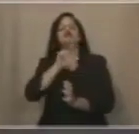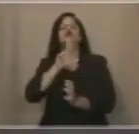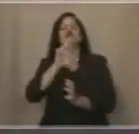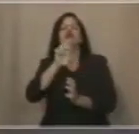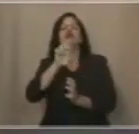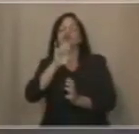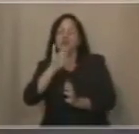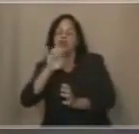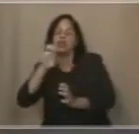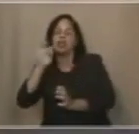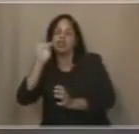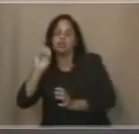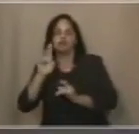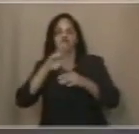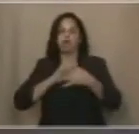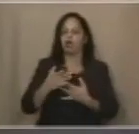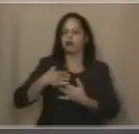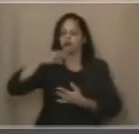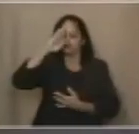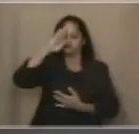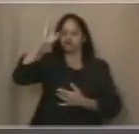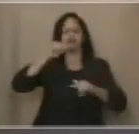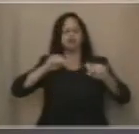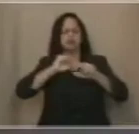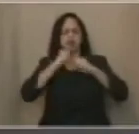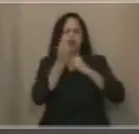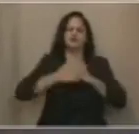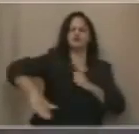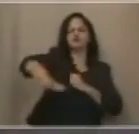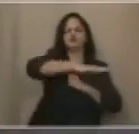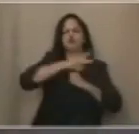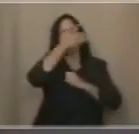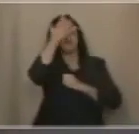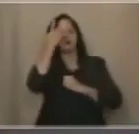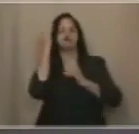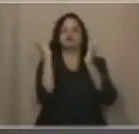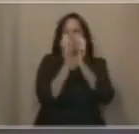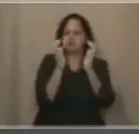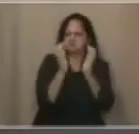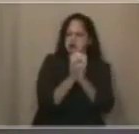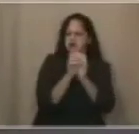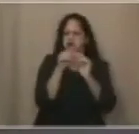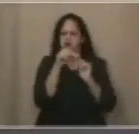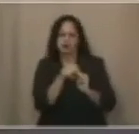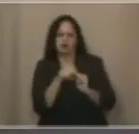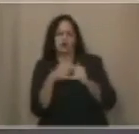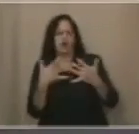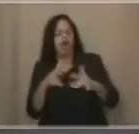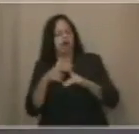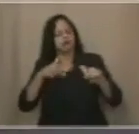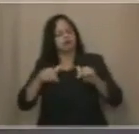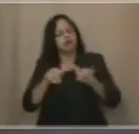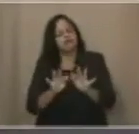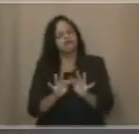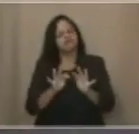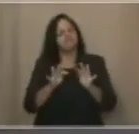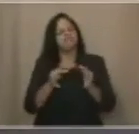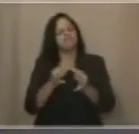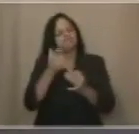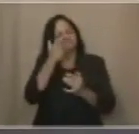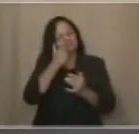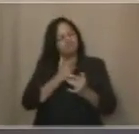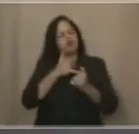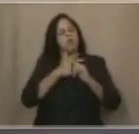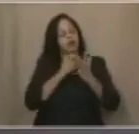tornado um ícone quanto a trabalhos sociais de relevância para a comunidade recifense, atuando com humildade, perseverança